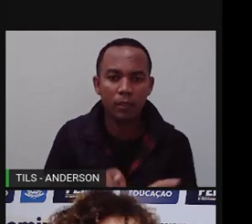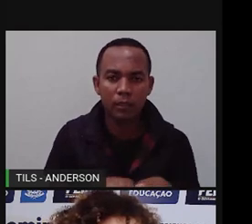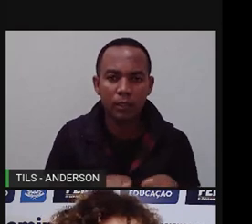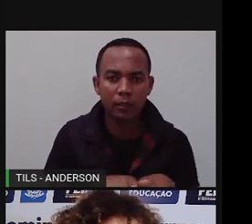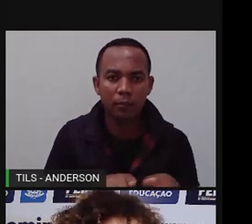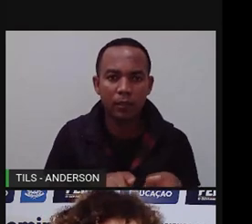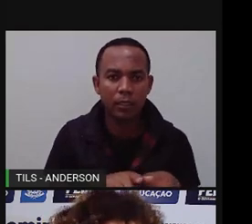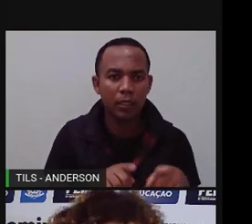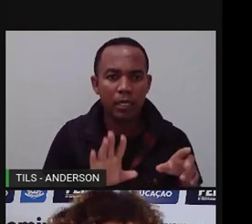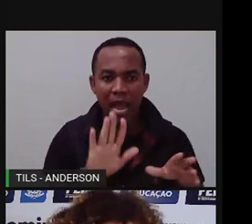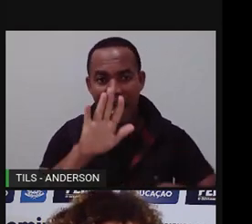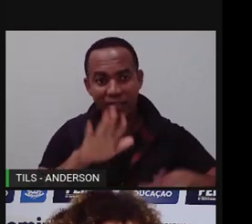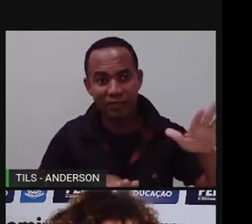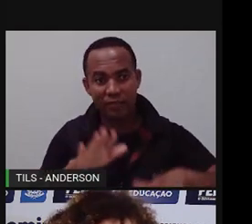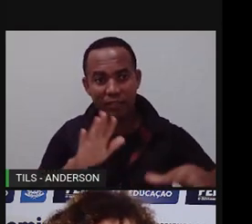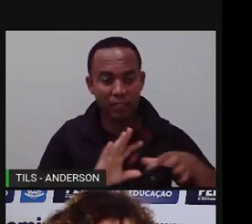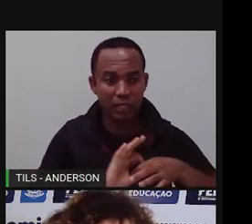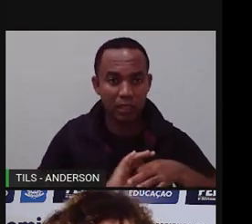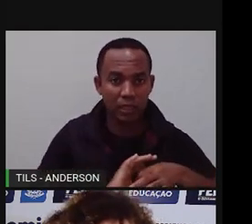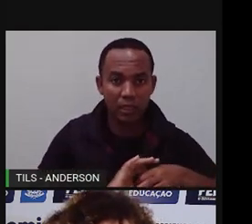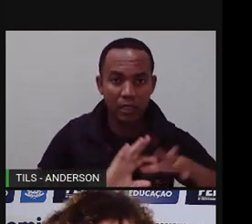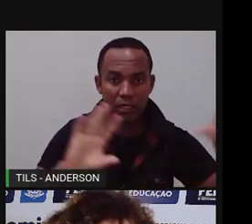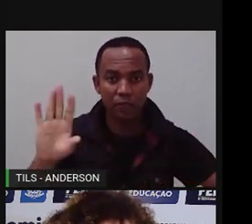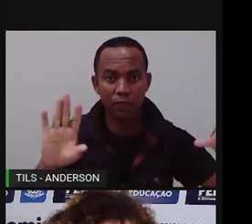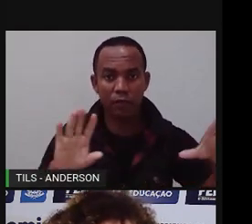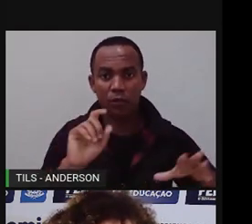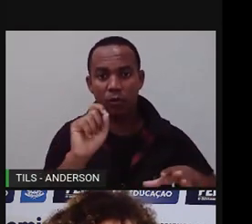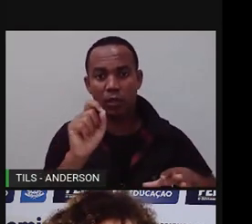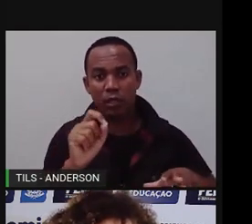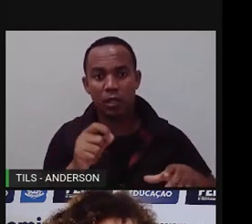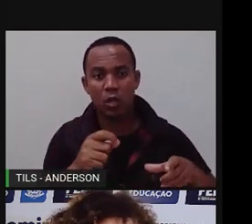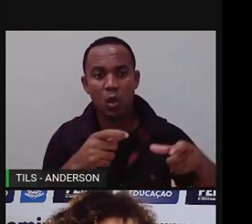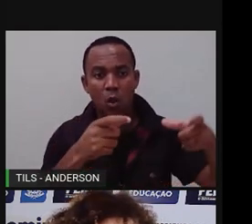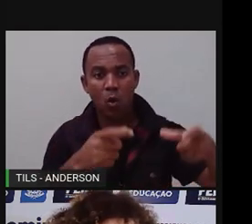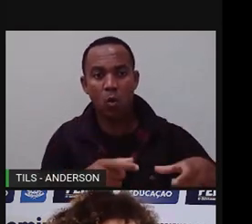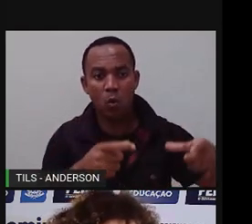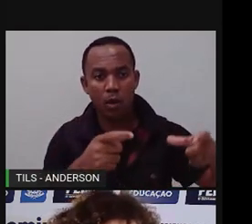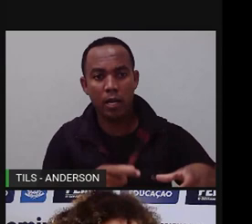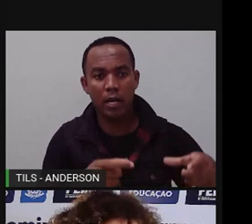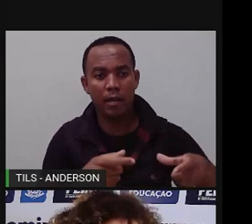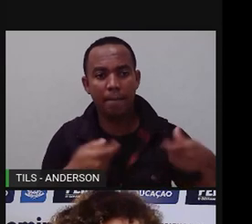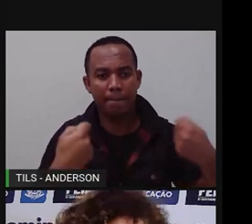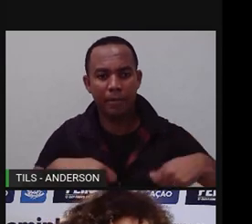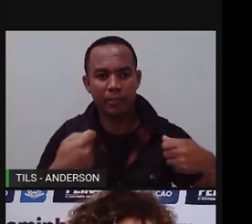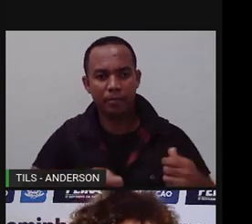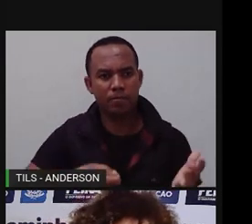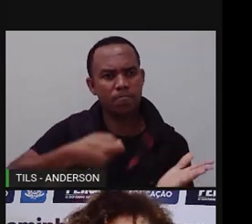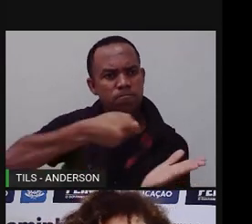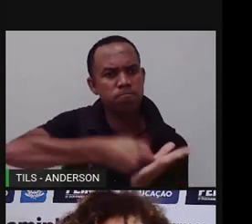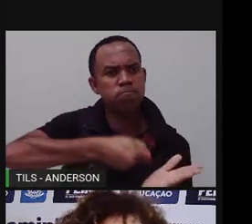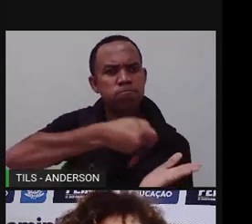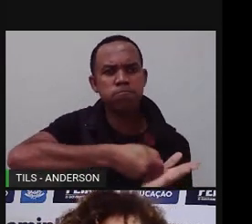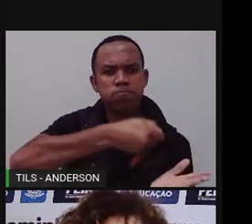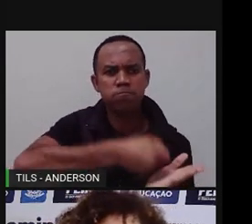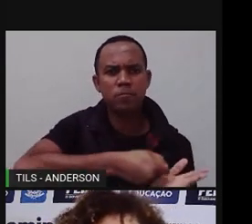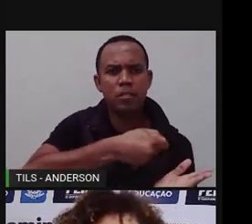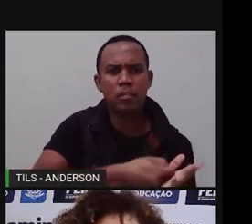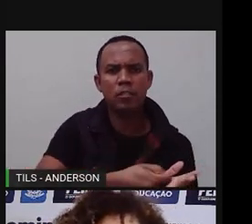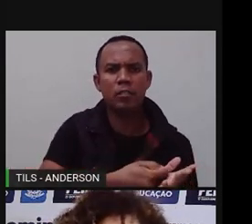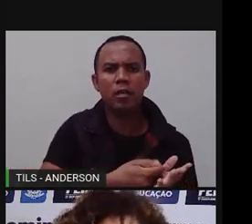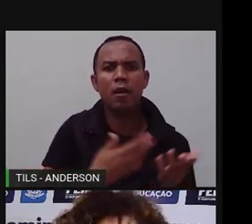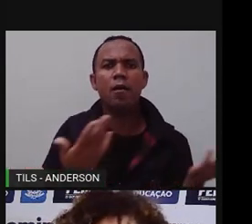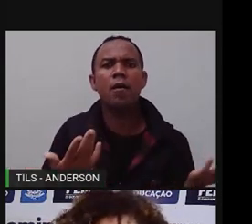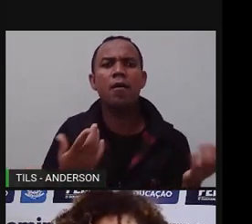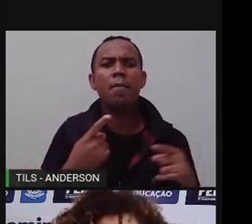sua abolição. O que caracterizava o quilombo era a resistência e a conquista da autonomia. Por quê?